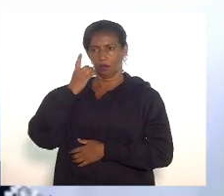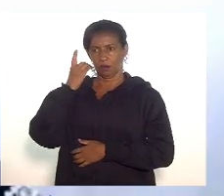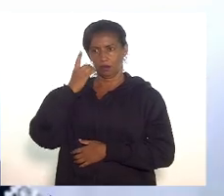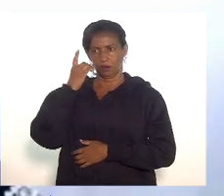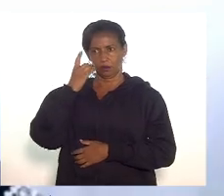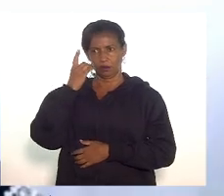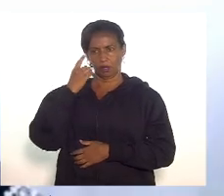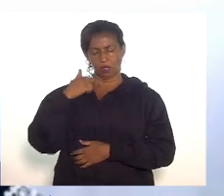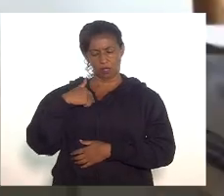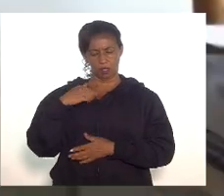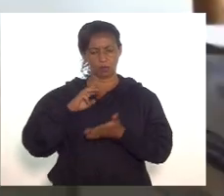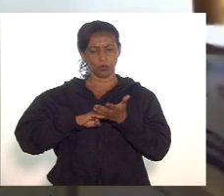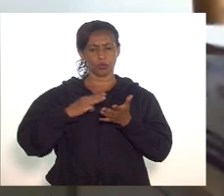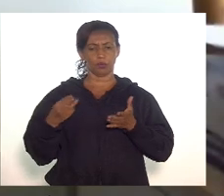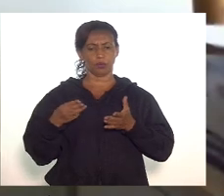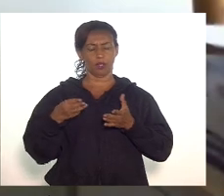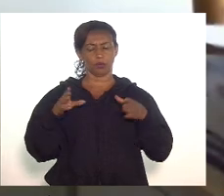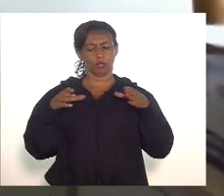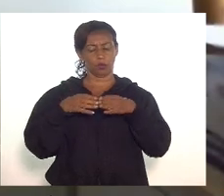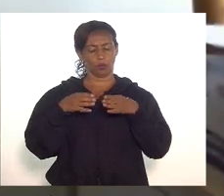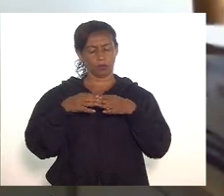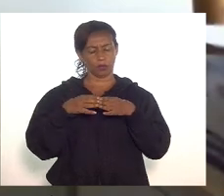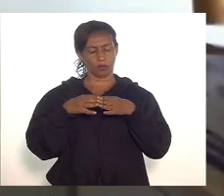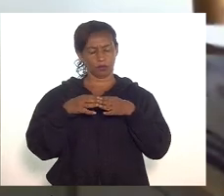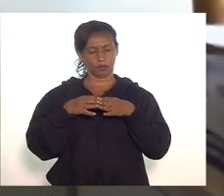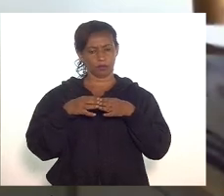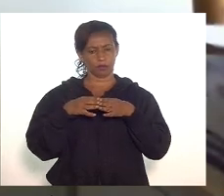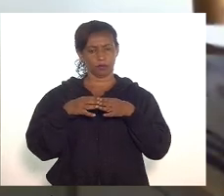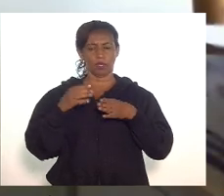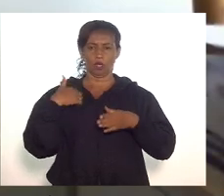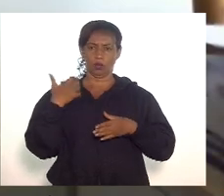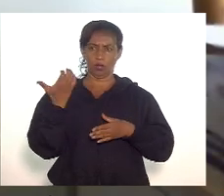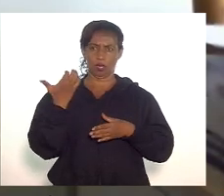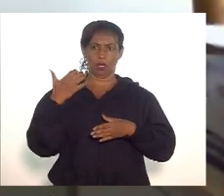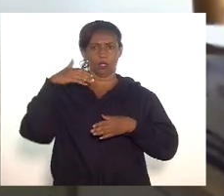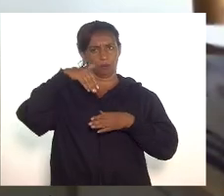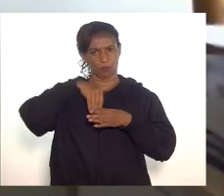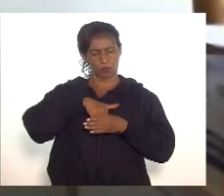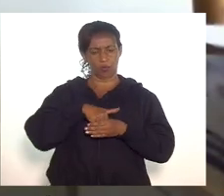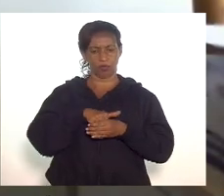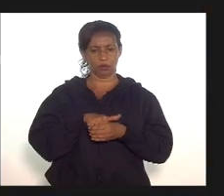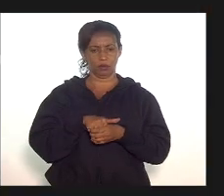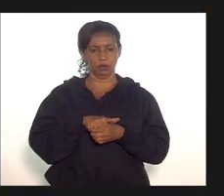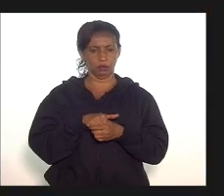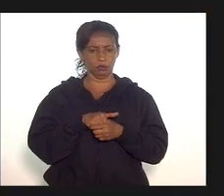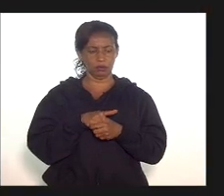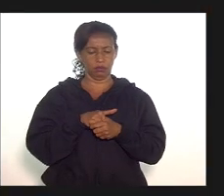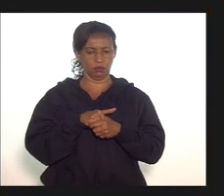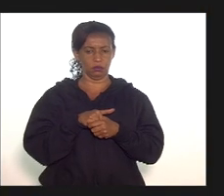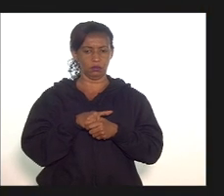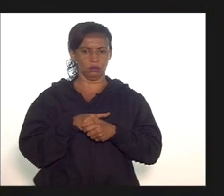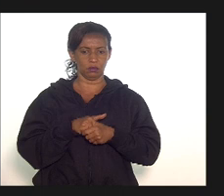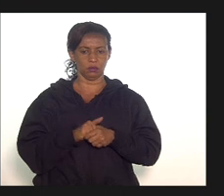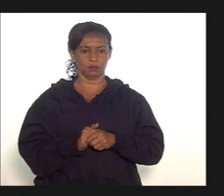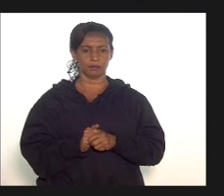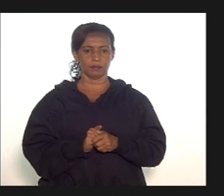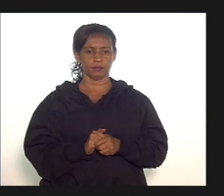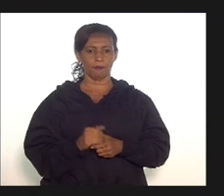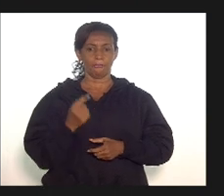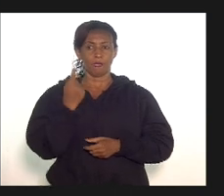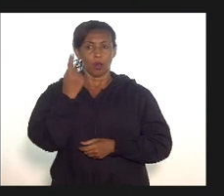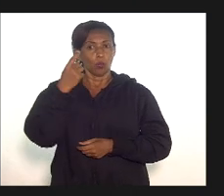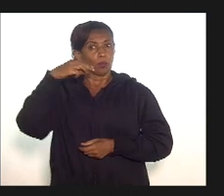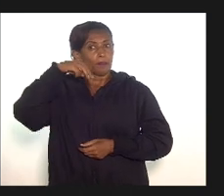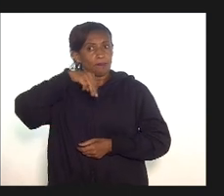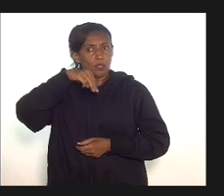Eu sou membro da comissão de Constituição e Justiça. Eu quero dar meu voto. queria que eu não tenha um minuto para que eu, pelo